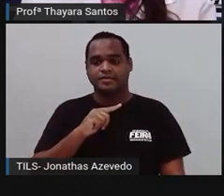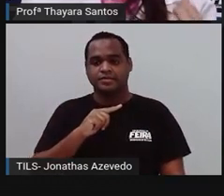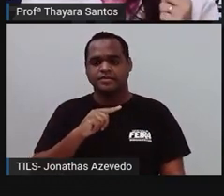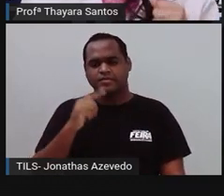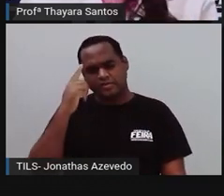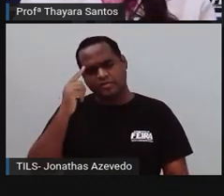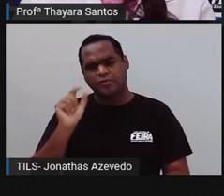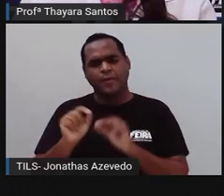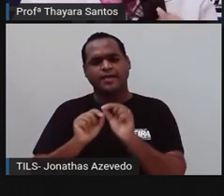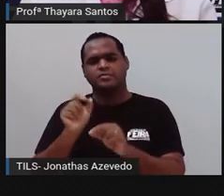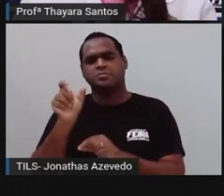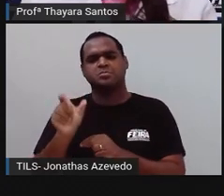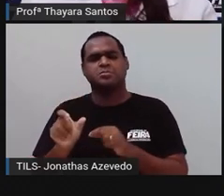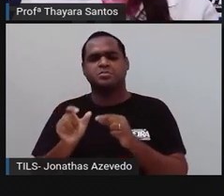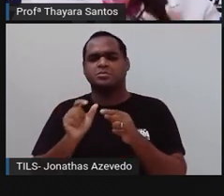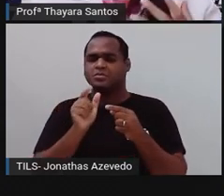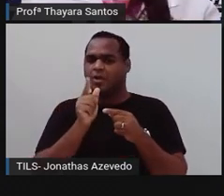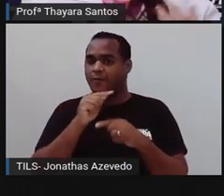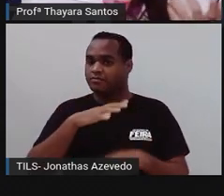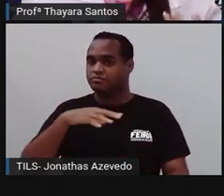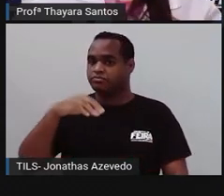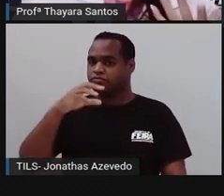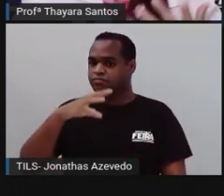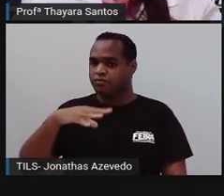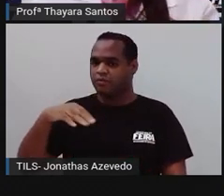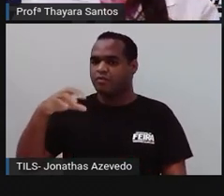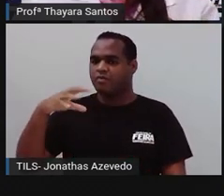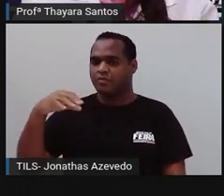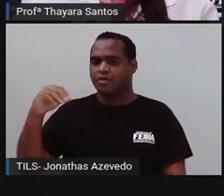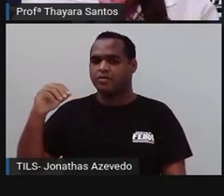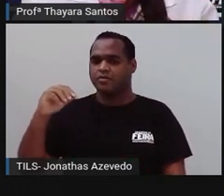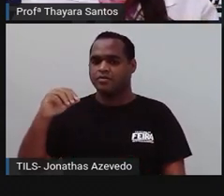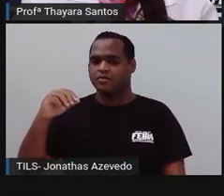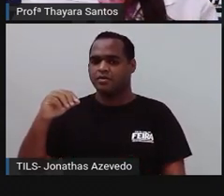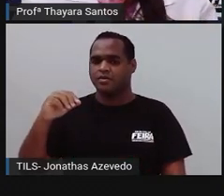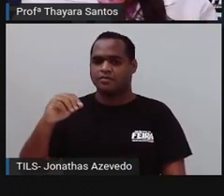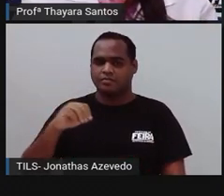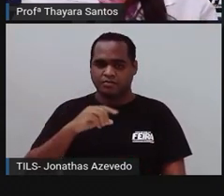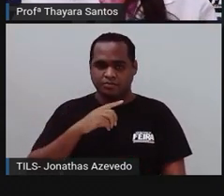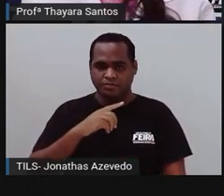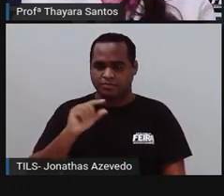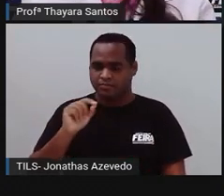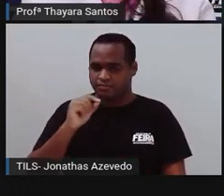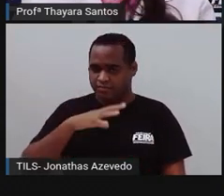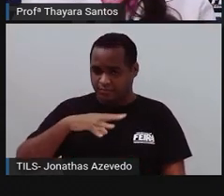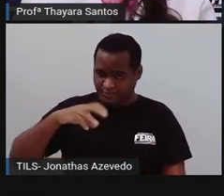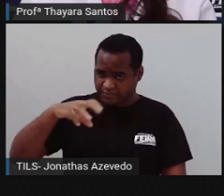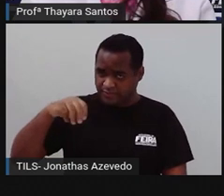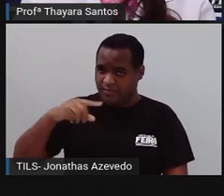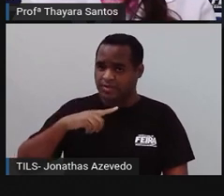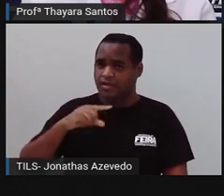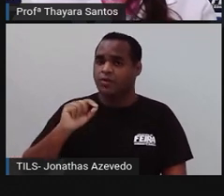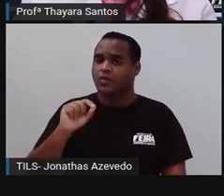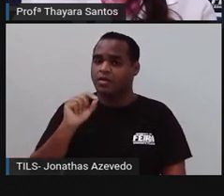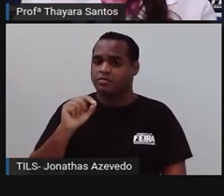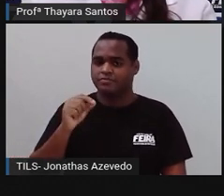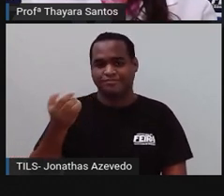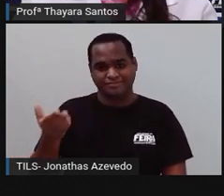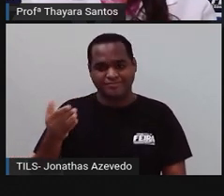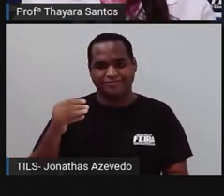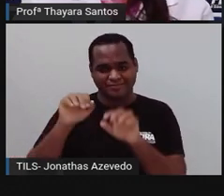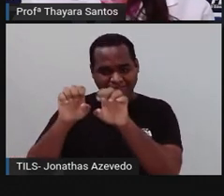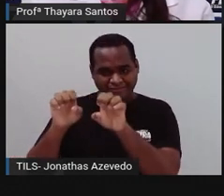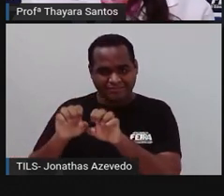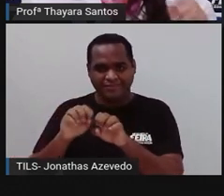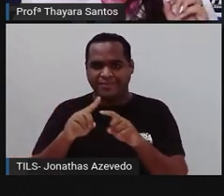Por exemplo, a água-viva é um quinidário do tipo medusa. Ela tem essa estrutura daqui. Já quando a gente fala